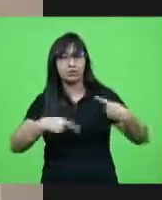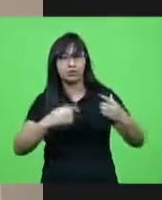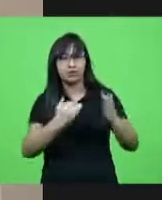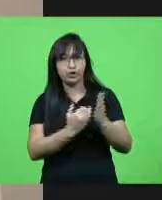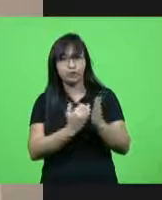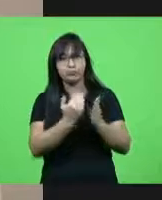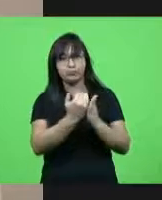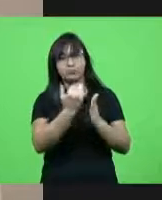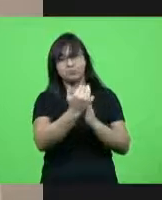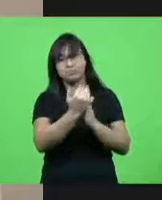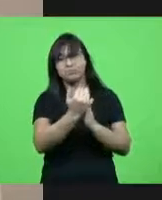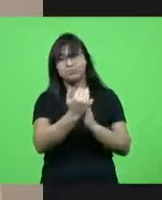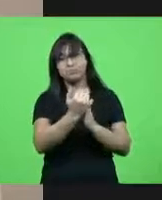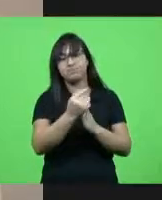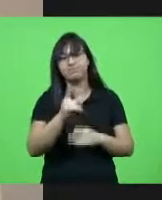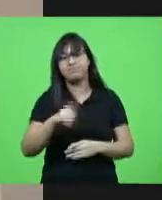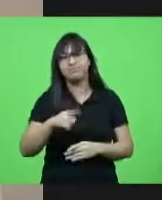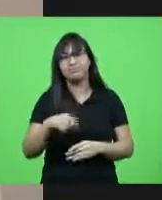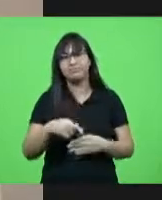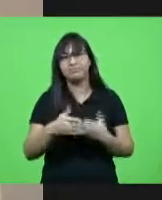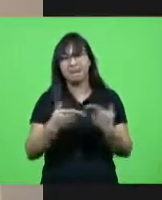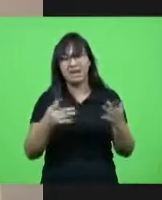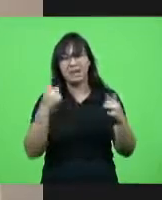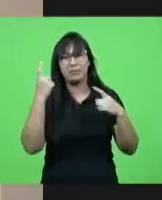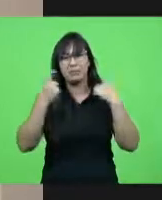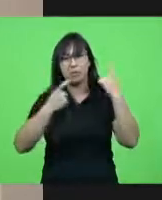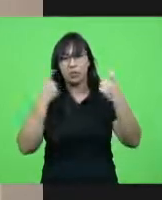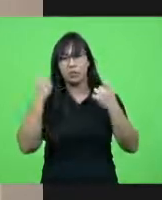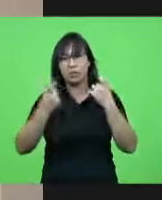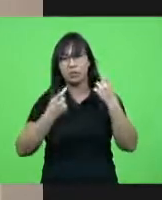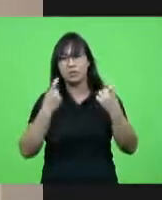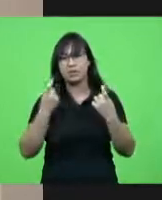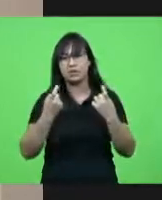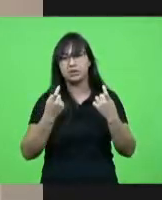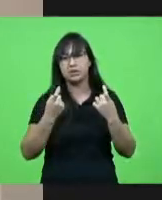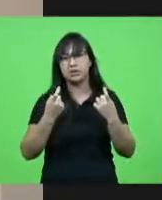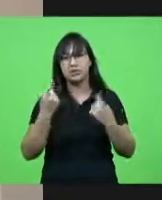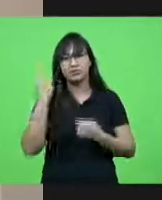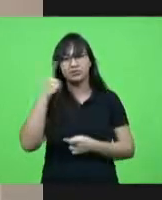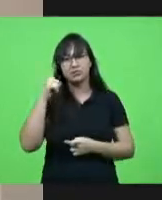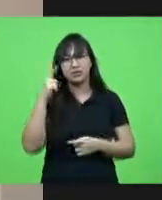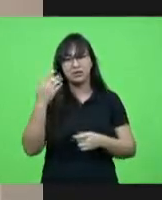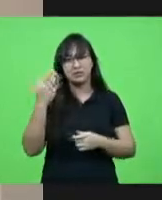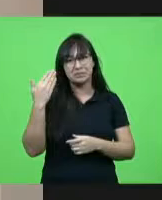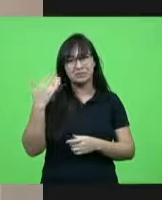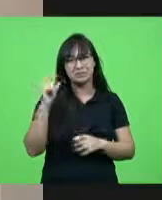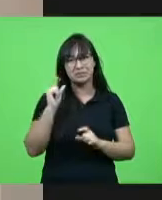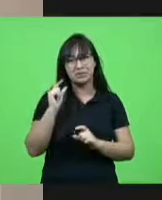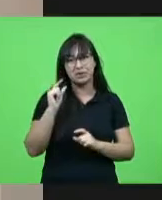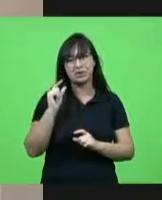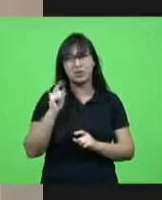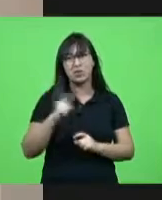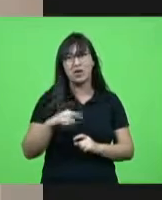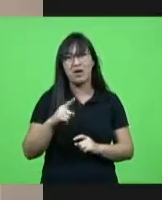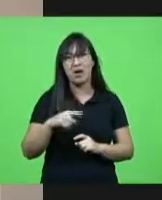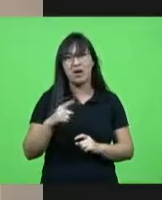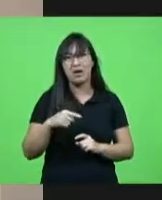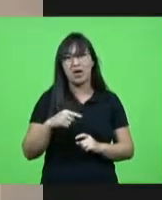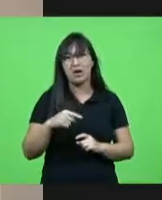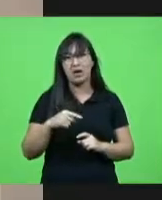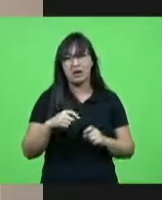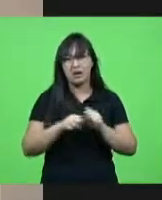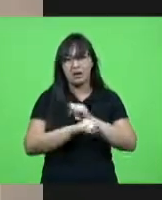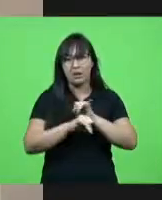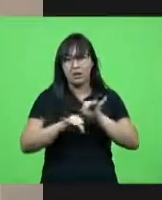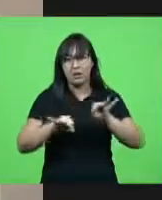tem sido essa maior preocupação dos nossos dias aí atuais que é a escalada descontrolada da